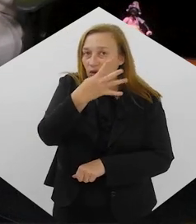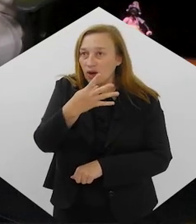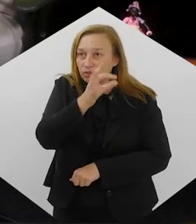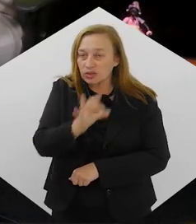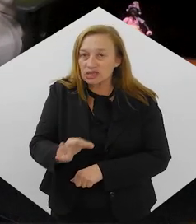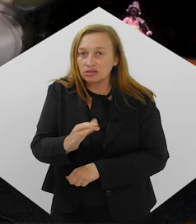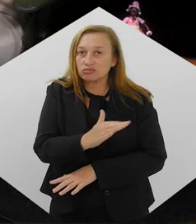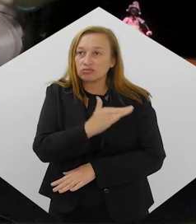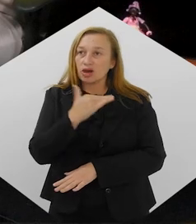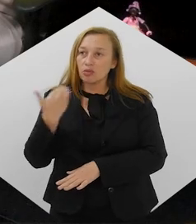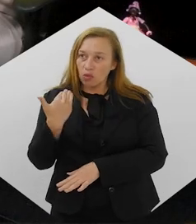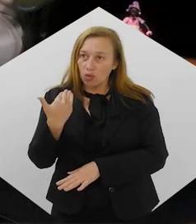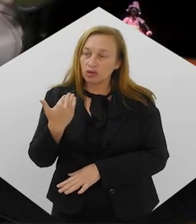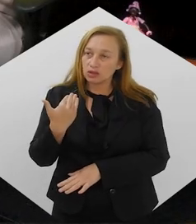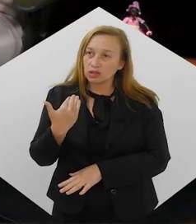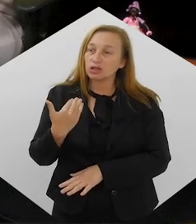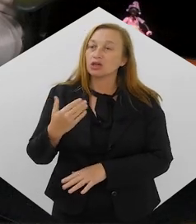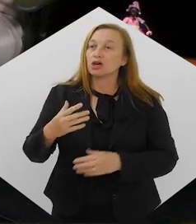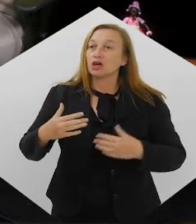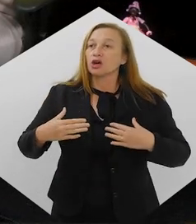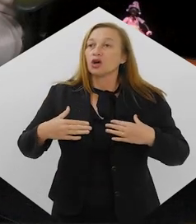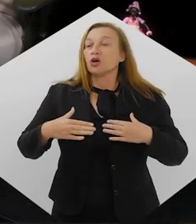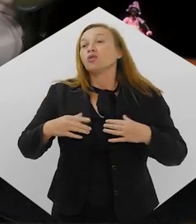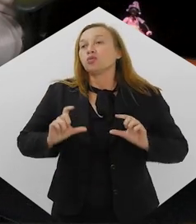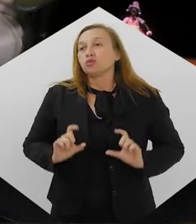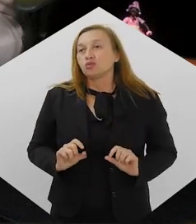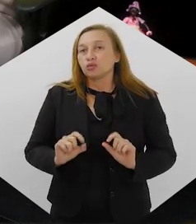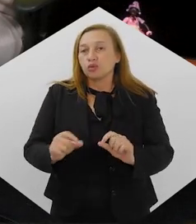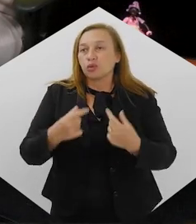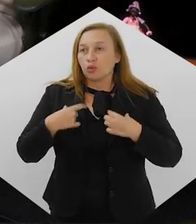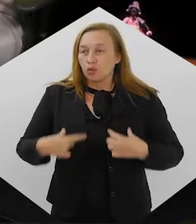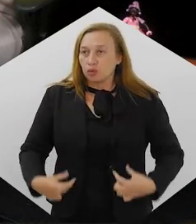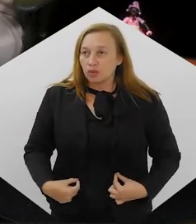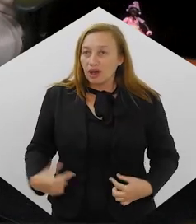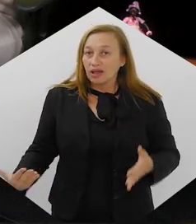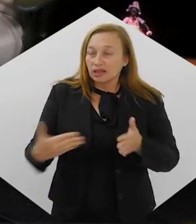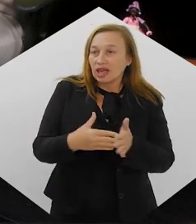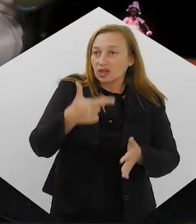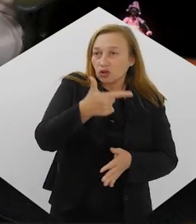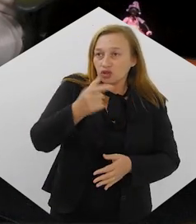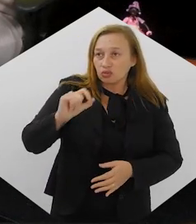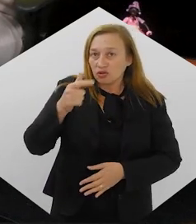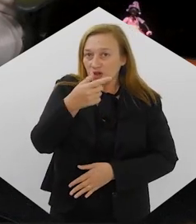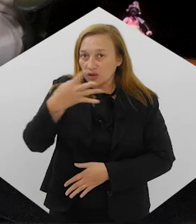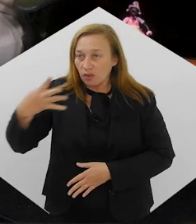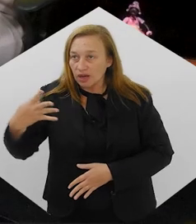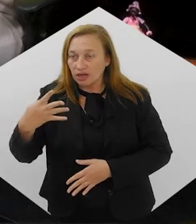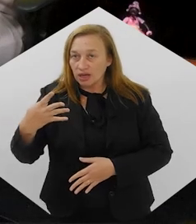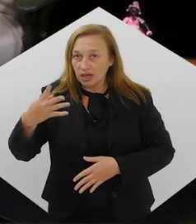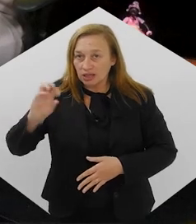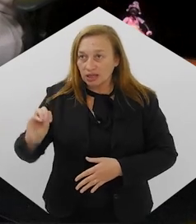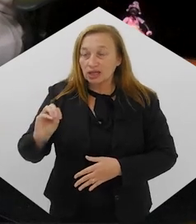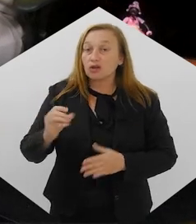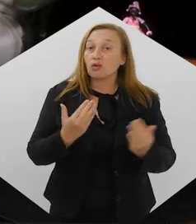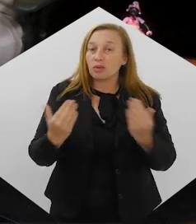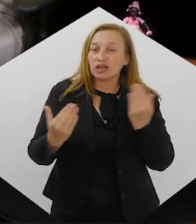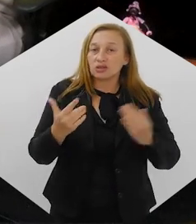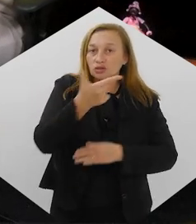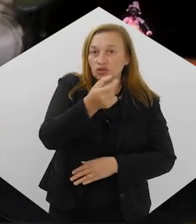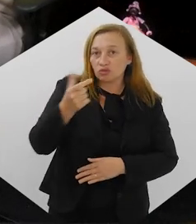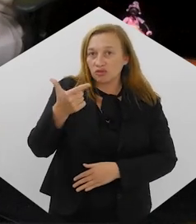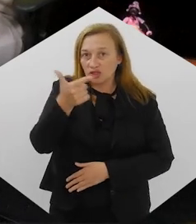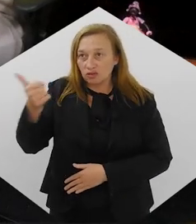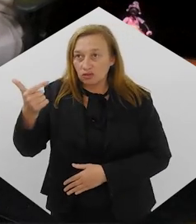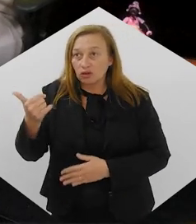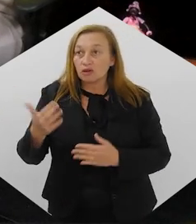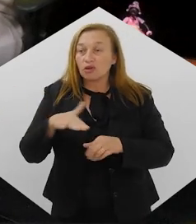% na mortalidade por câncer de pulmão até 2040, em comparação com 2022. É sobre isso que